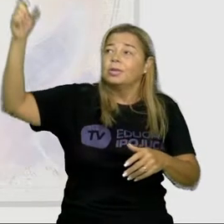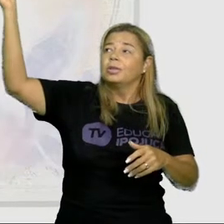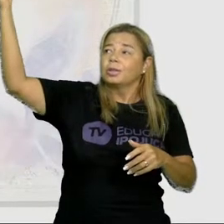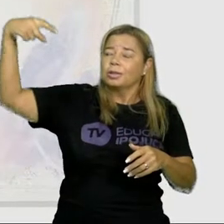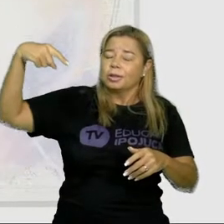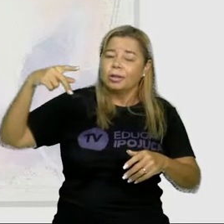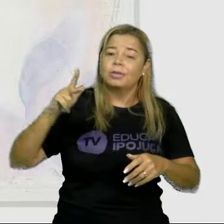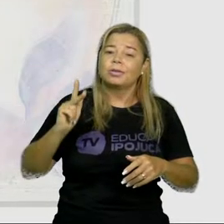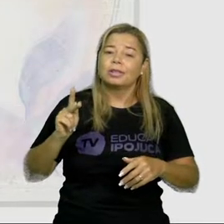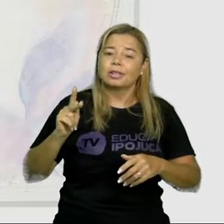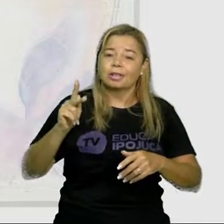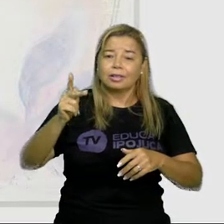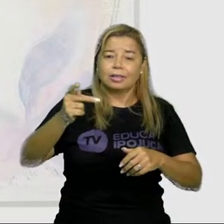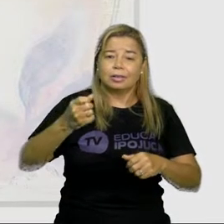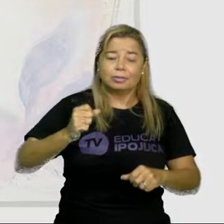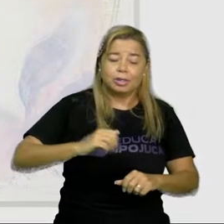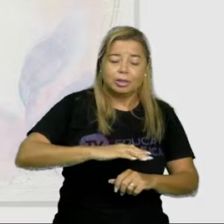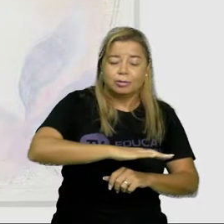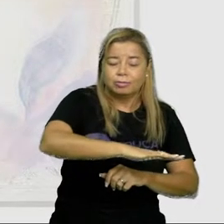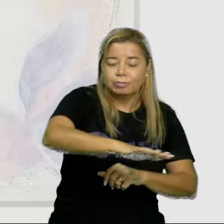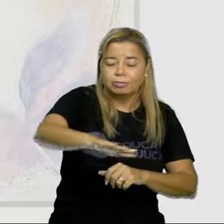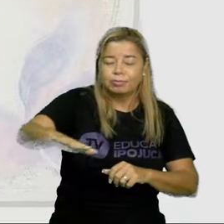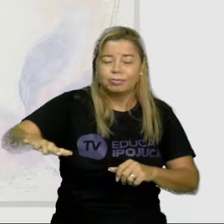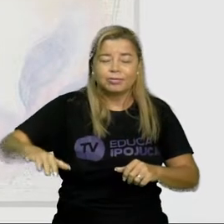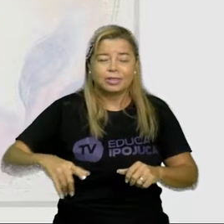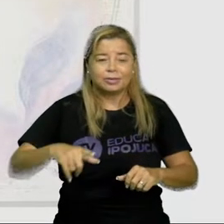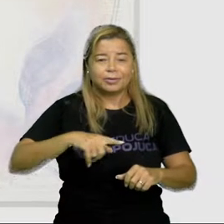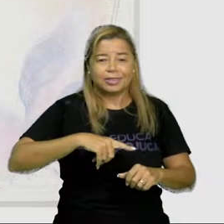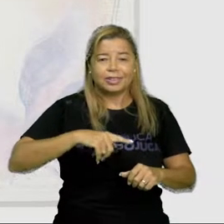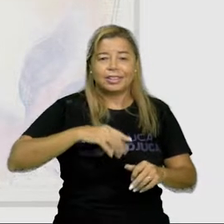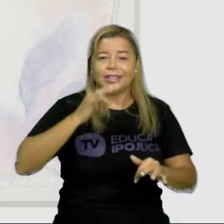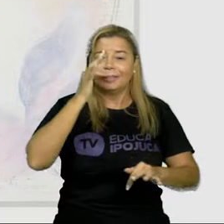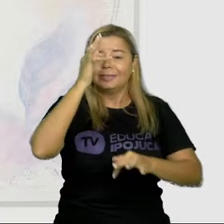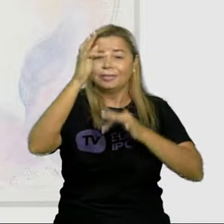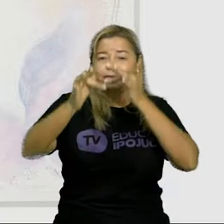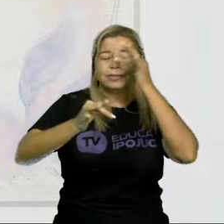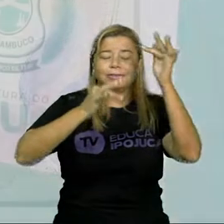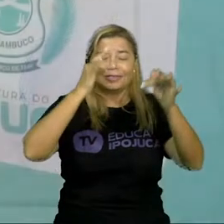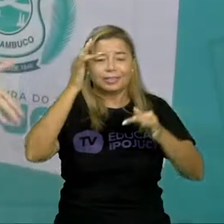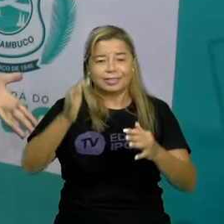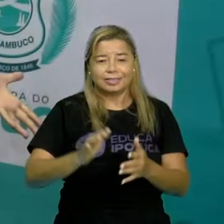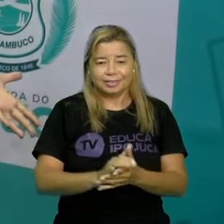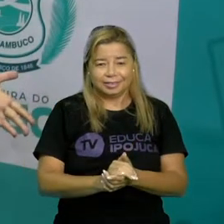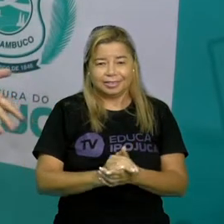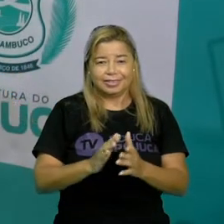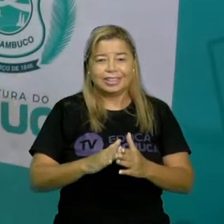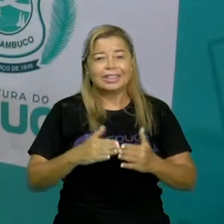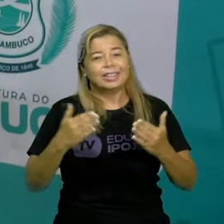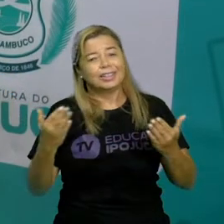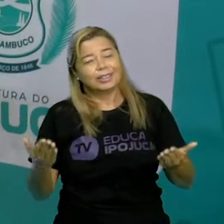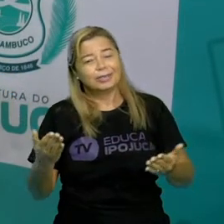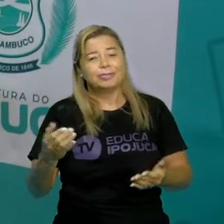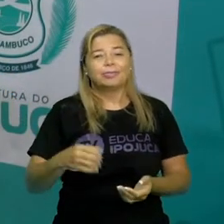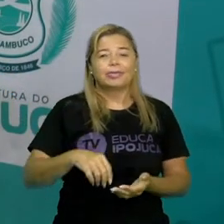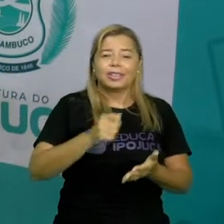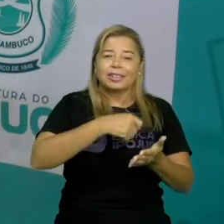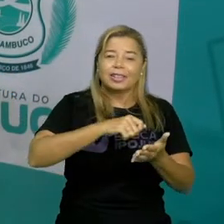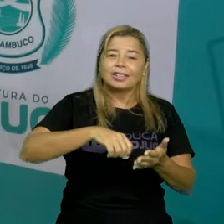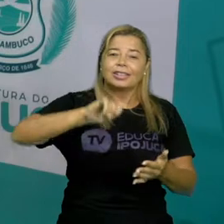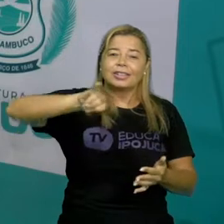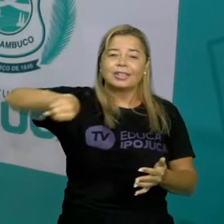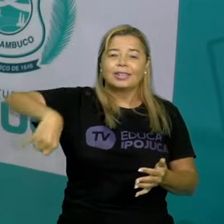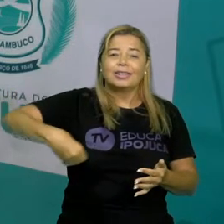campos estão sempre cobertos de flores João de Braga o Braguinha vê que